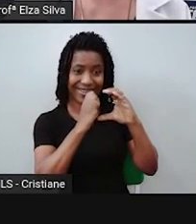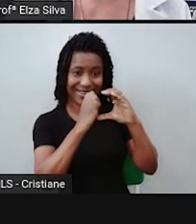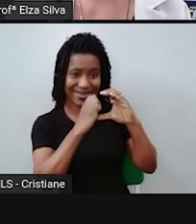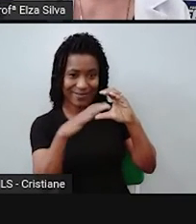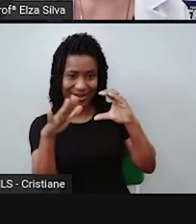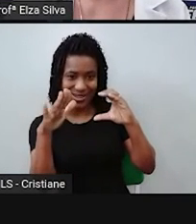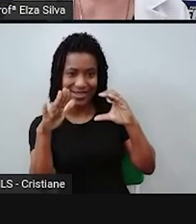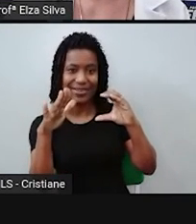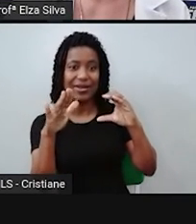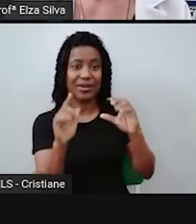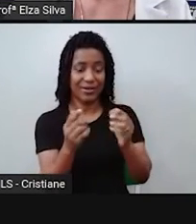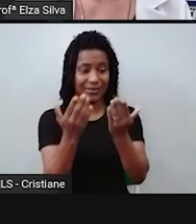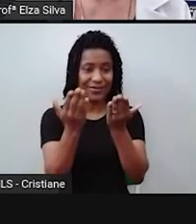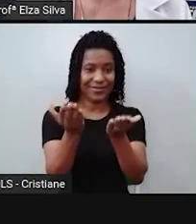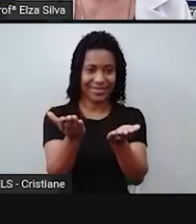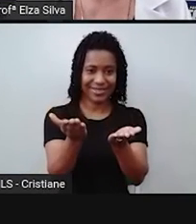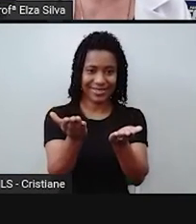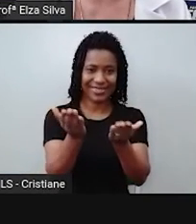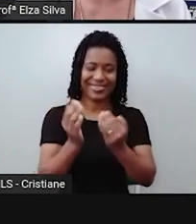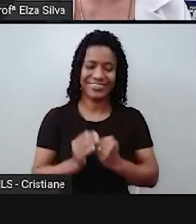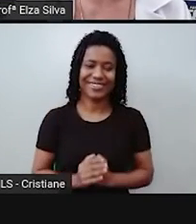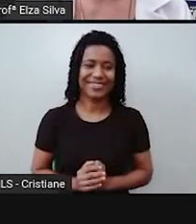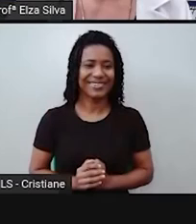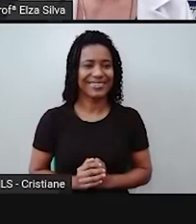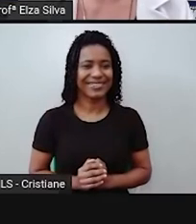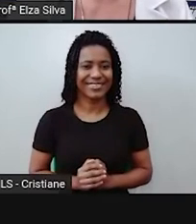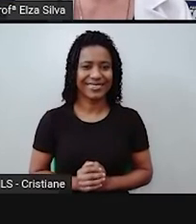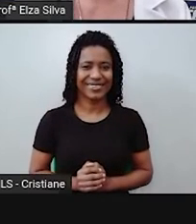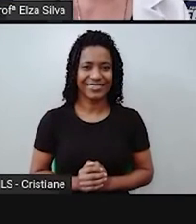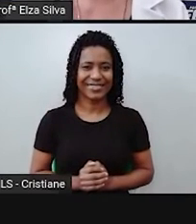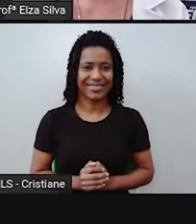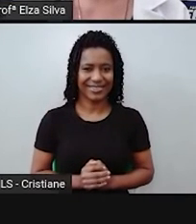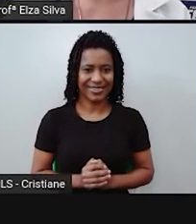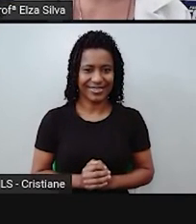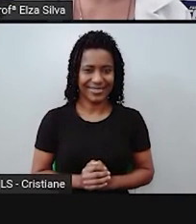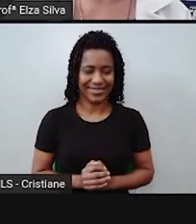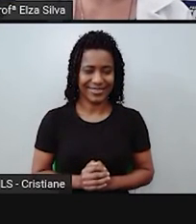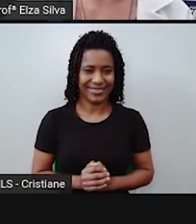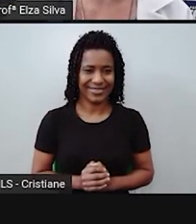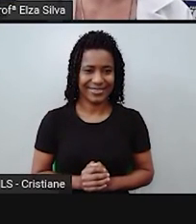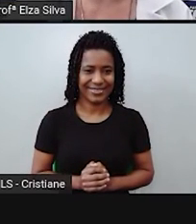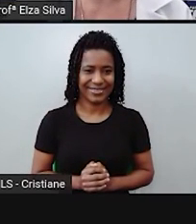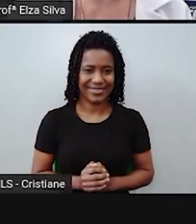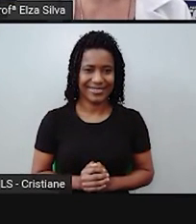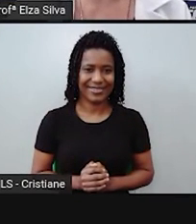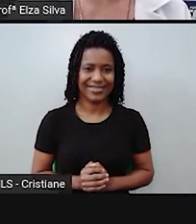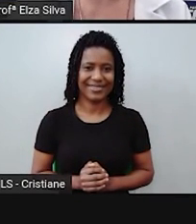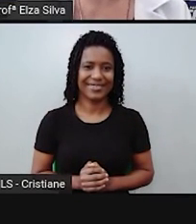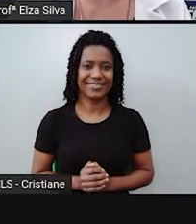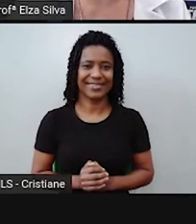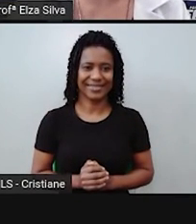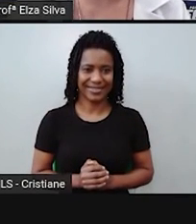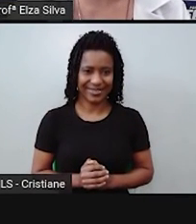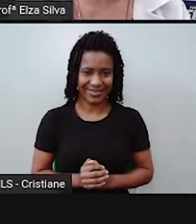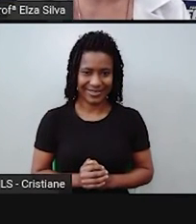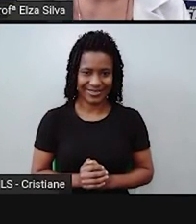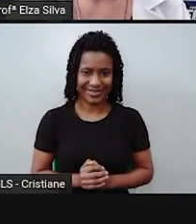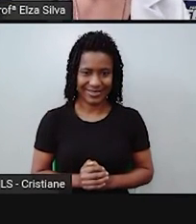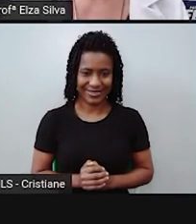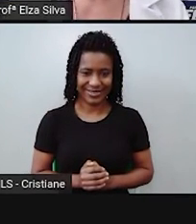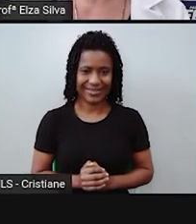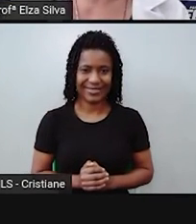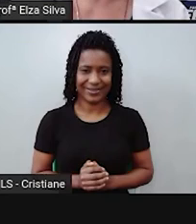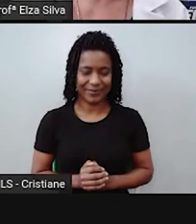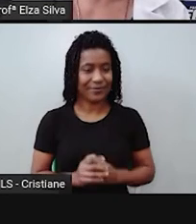Anos Finais arroba seduc. feiradesantana.ba.golpe.br